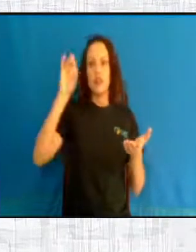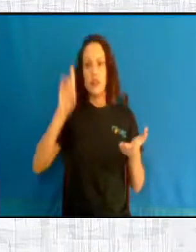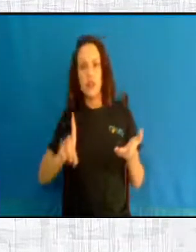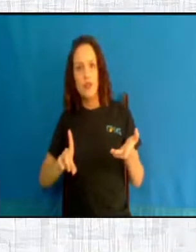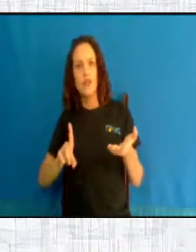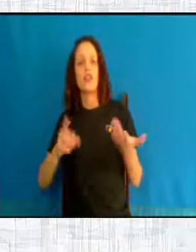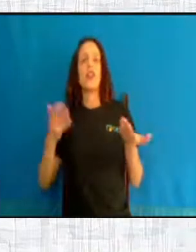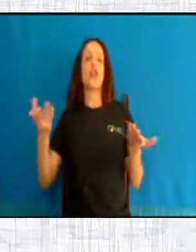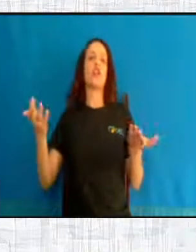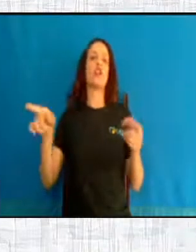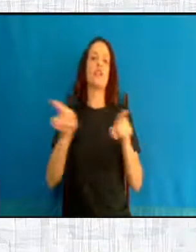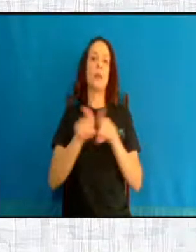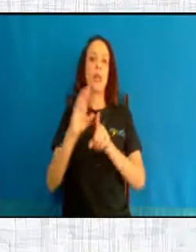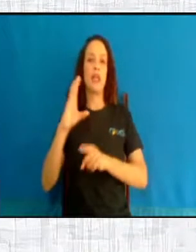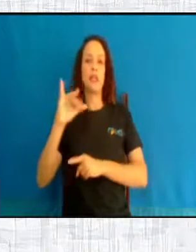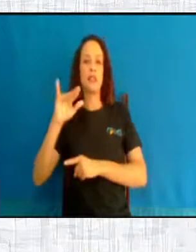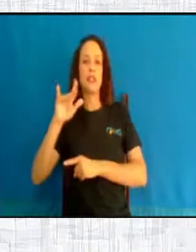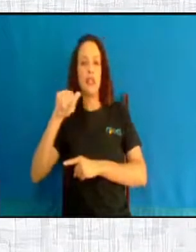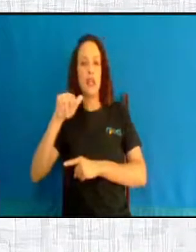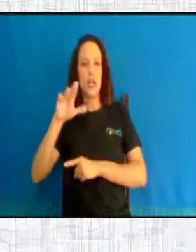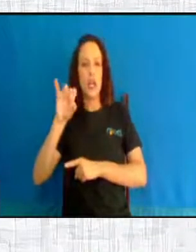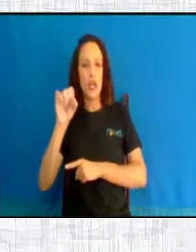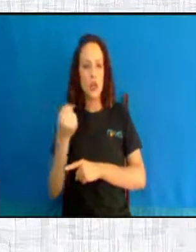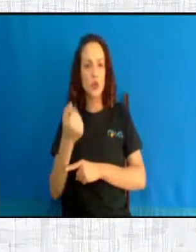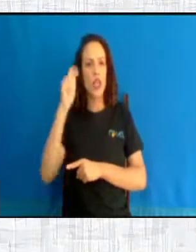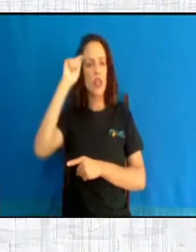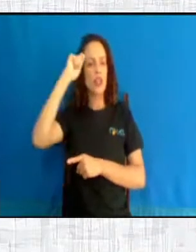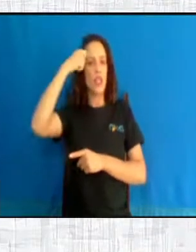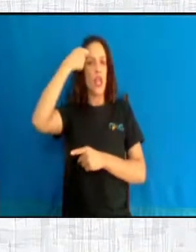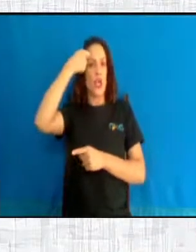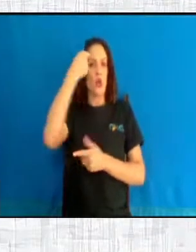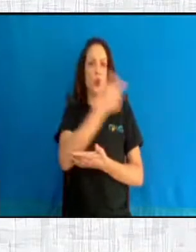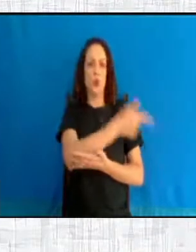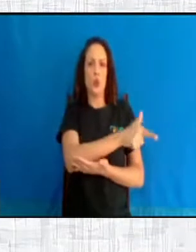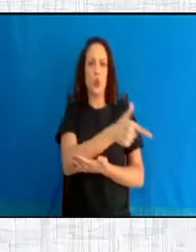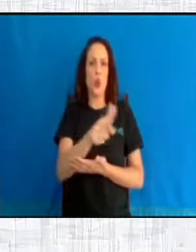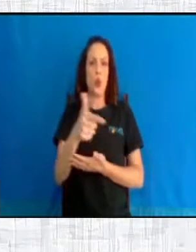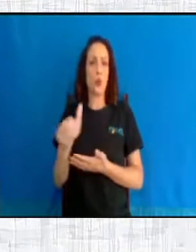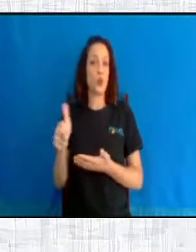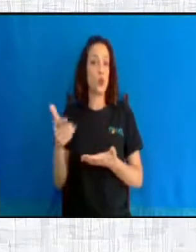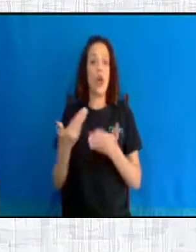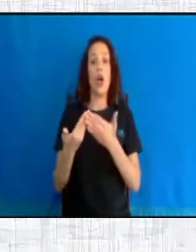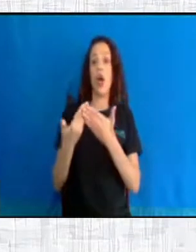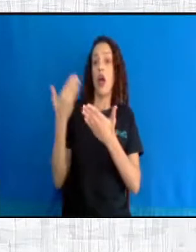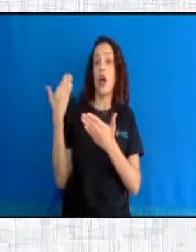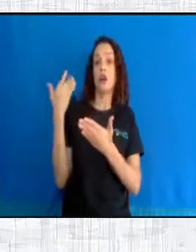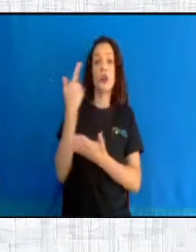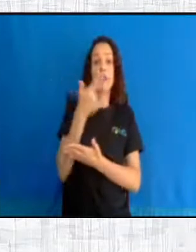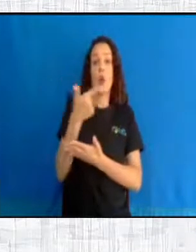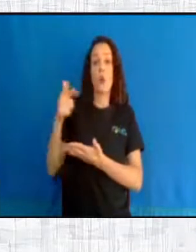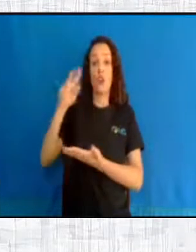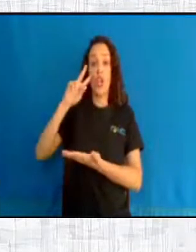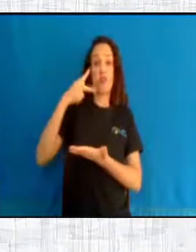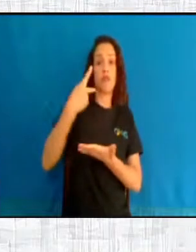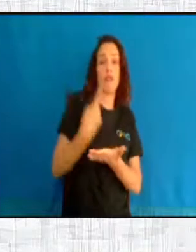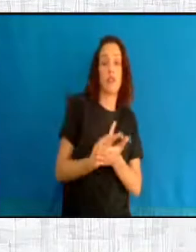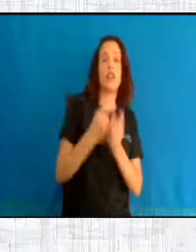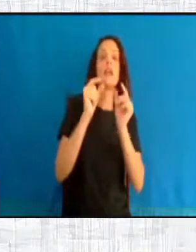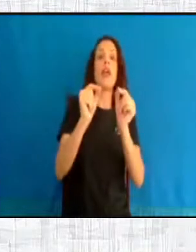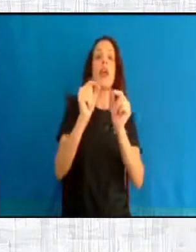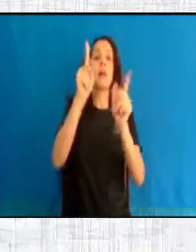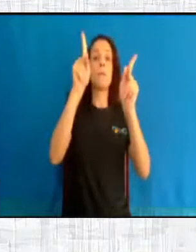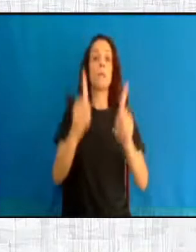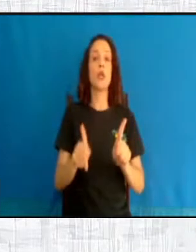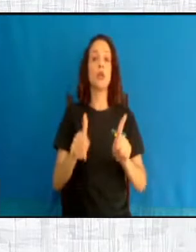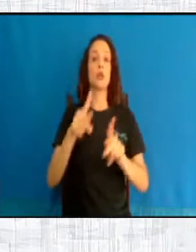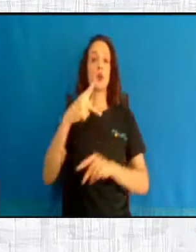vezes, os negros, não eram considerados pessoas, não eram consideradas pessoas também. É isso que nós